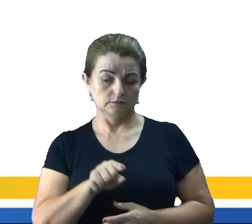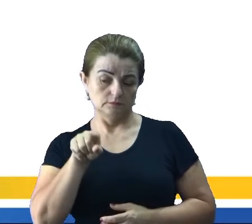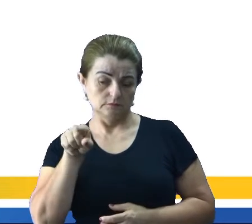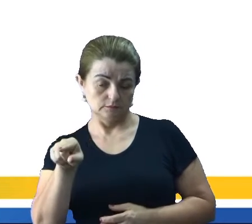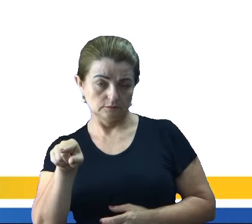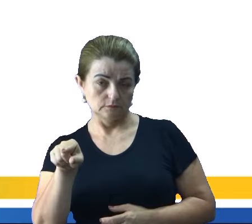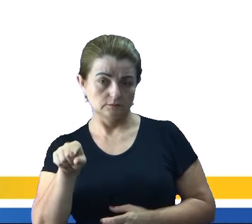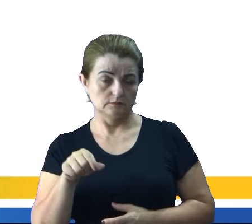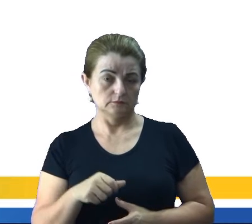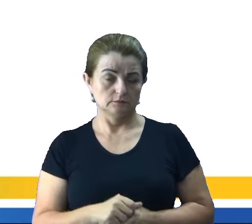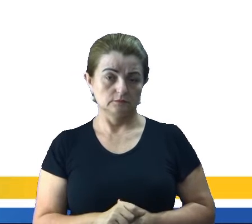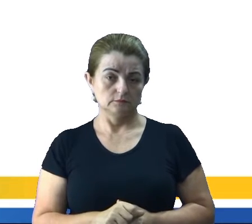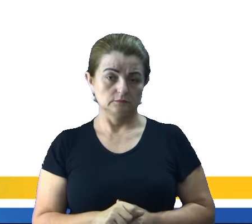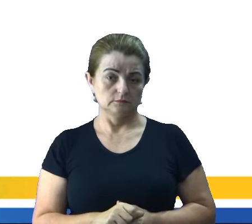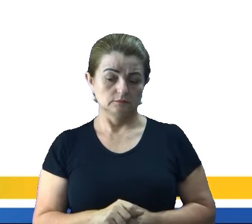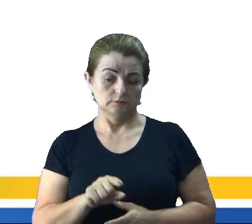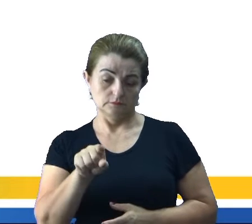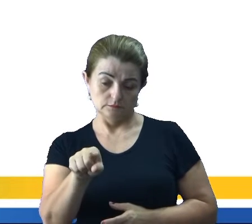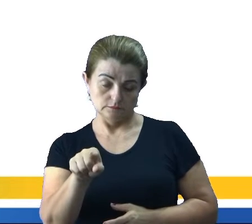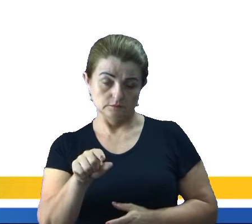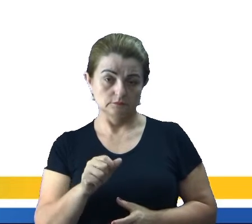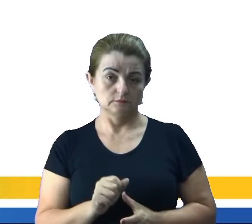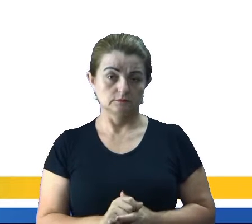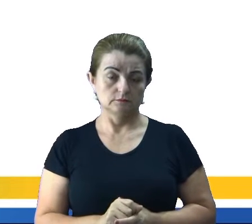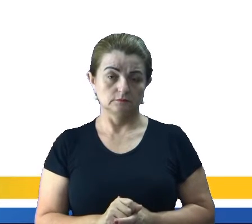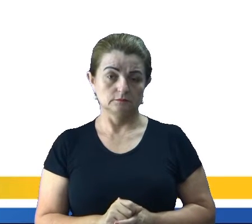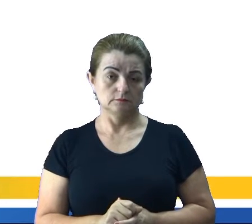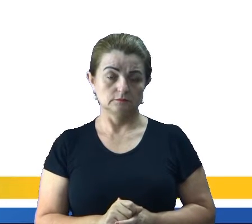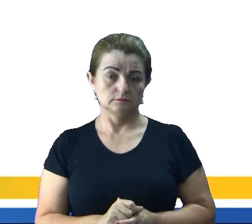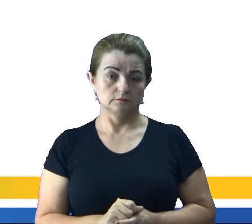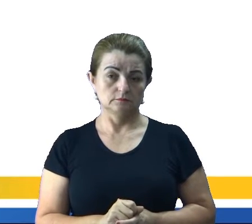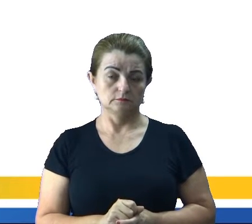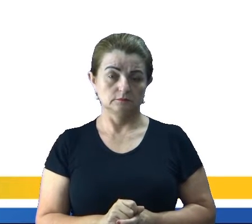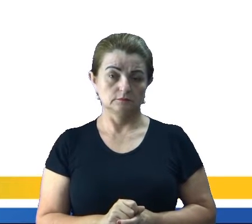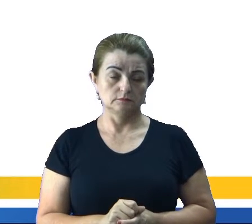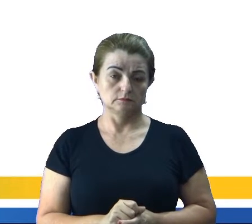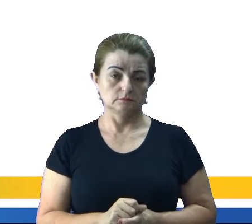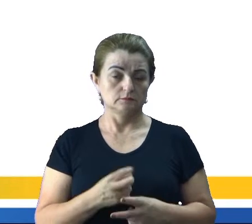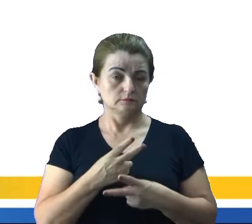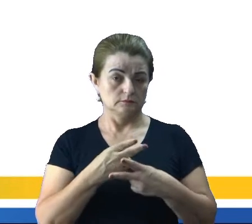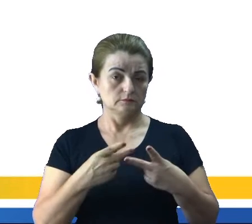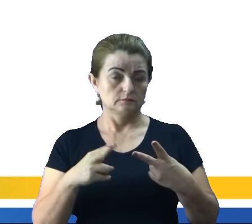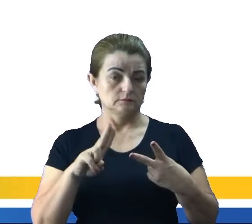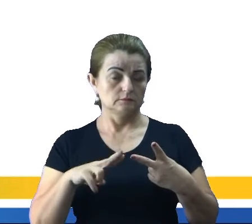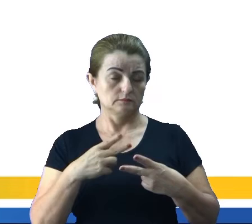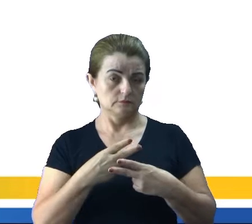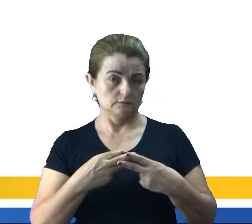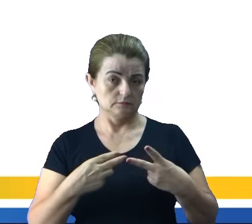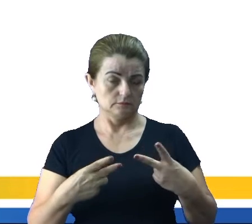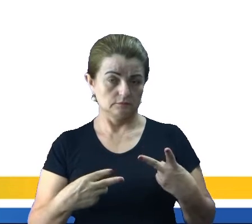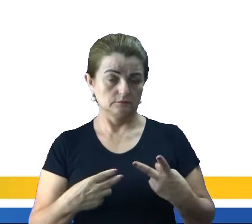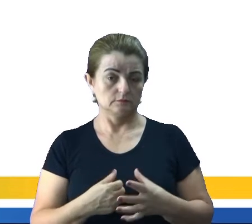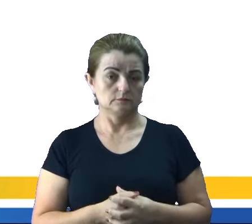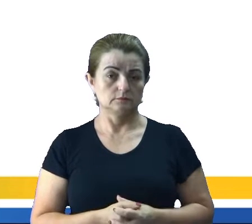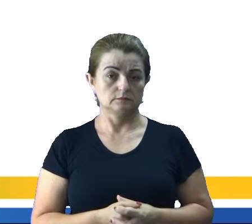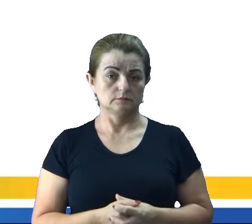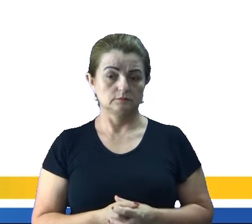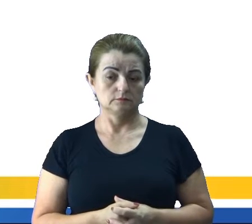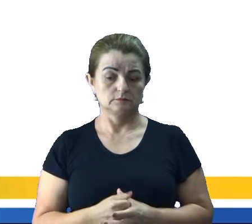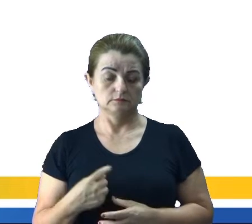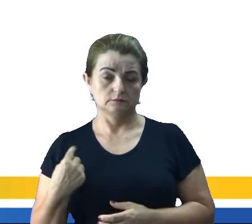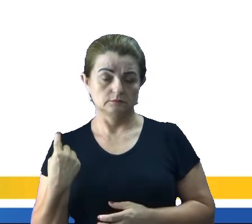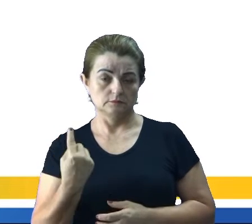Ele She Ela It Nós utilizamos para coisas e objetos We Nós